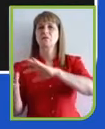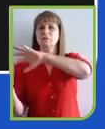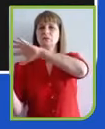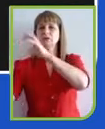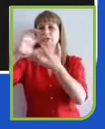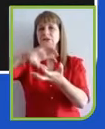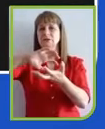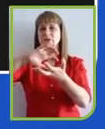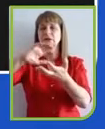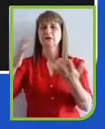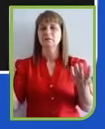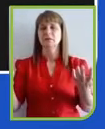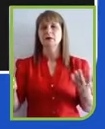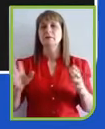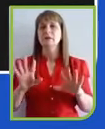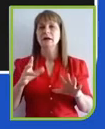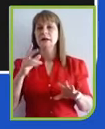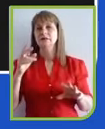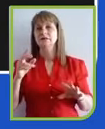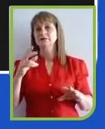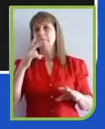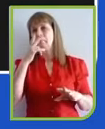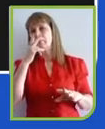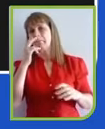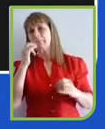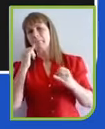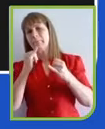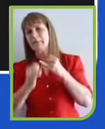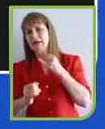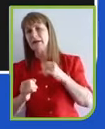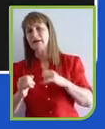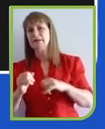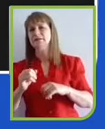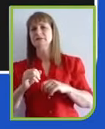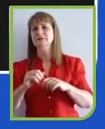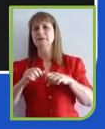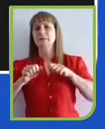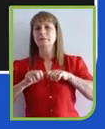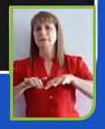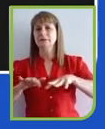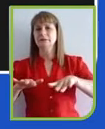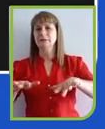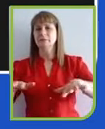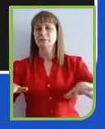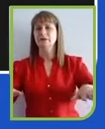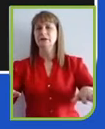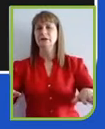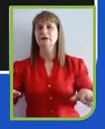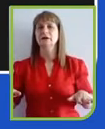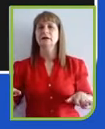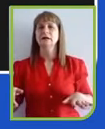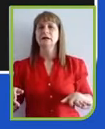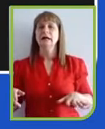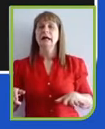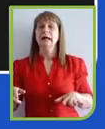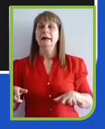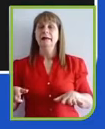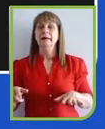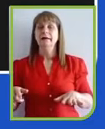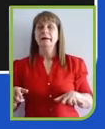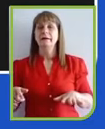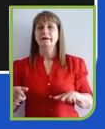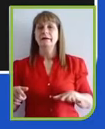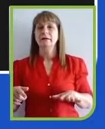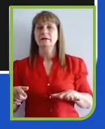fenômenos que podem prejudicar e inviabilizar a existência humana na Terra.